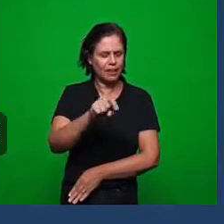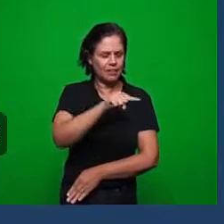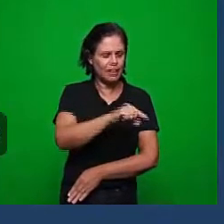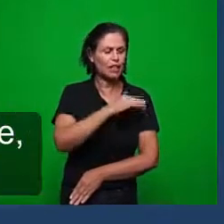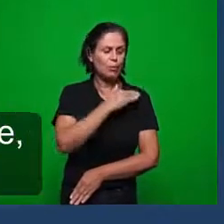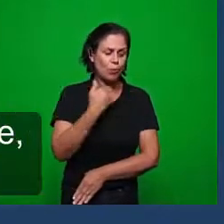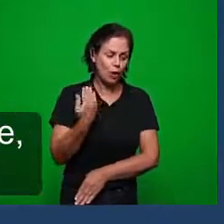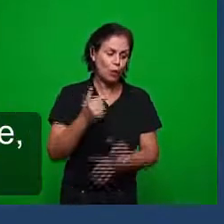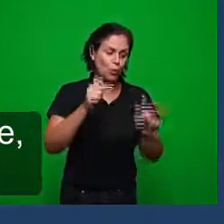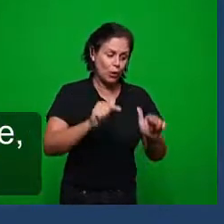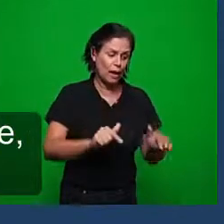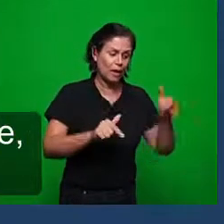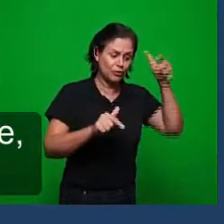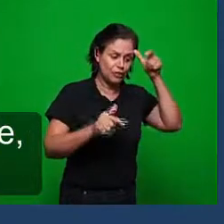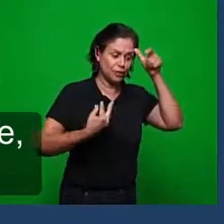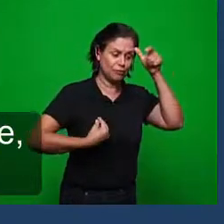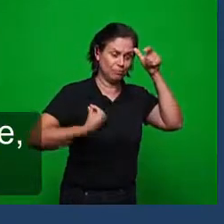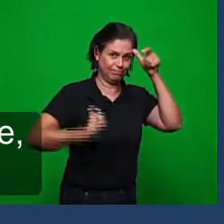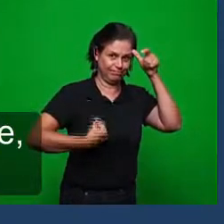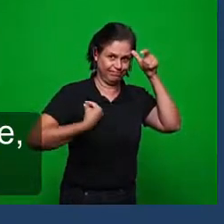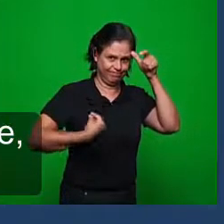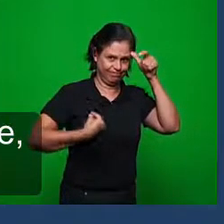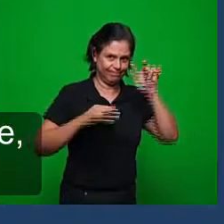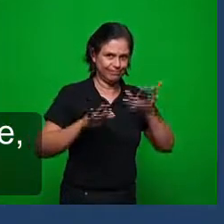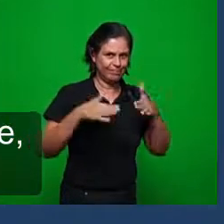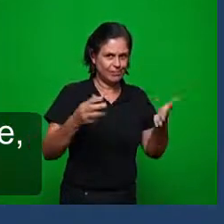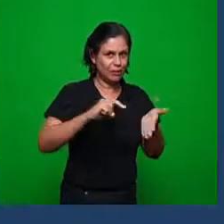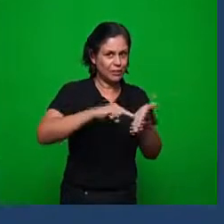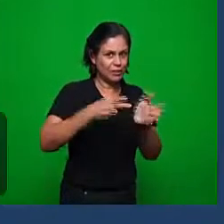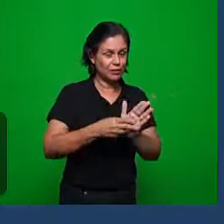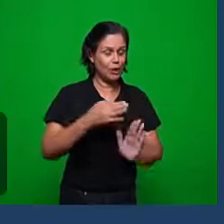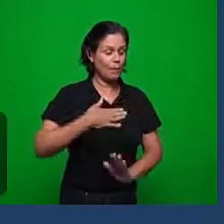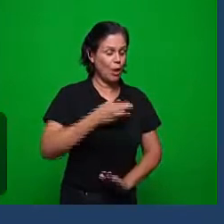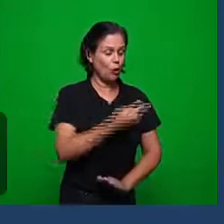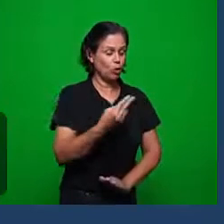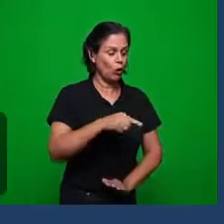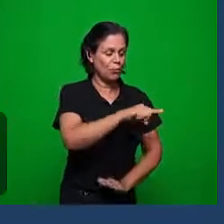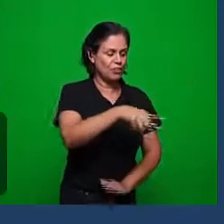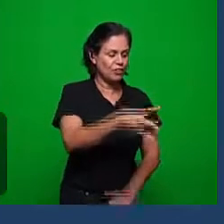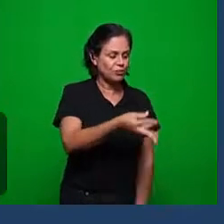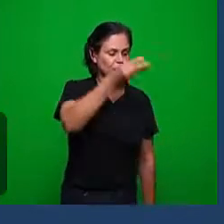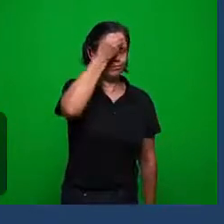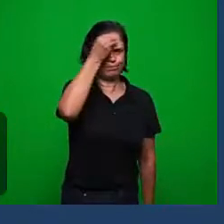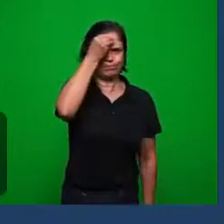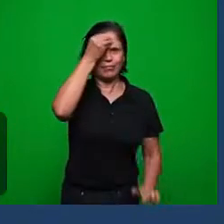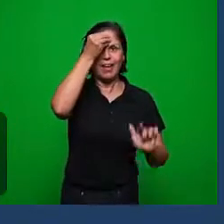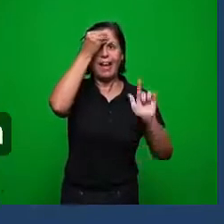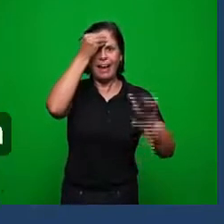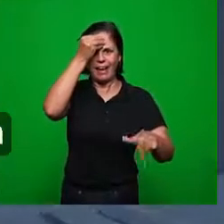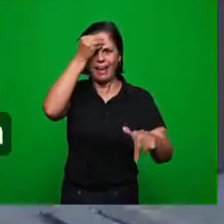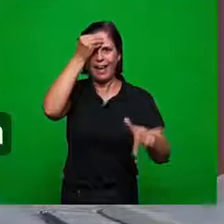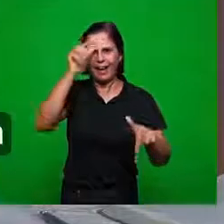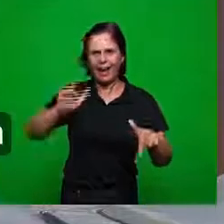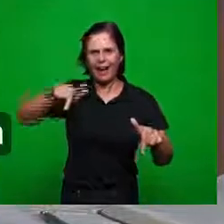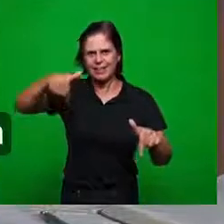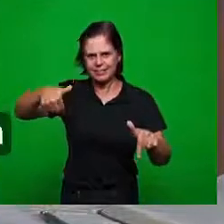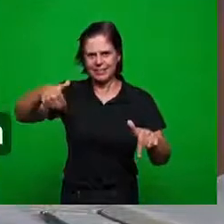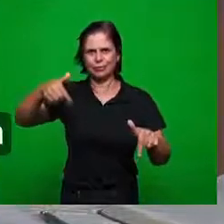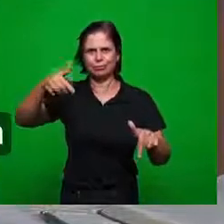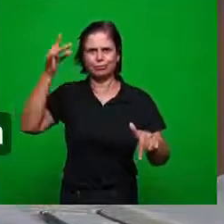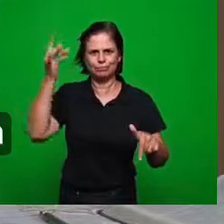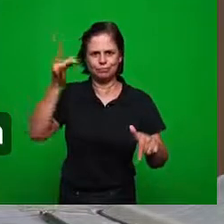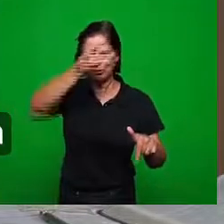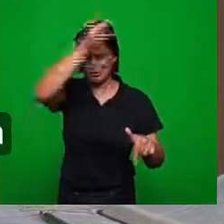satanás habita então a expressão retens o meu nome está aqui a operação do espírito de sabedoria na igreja de pérgamo